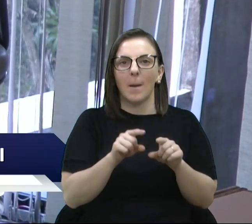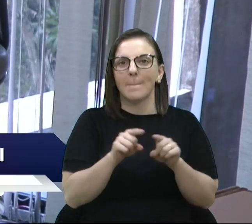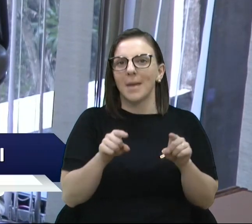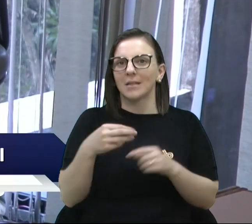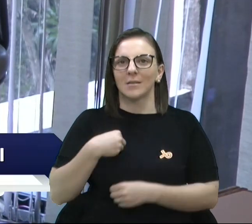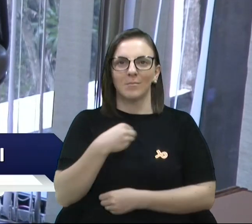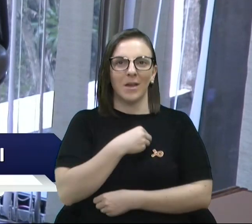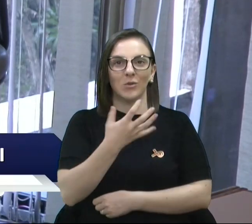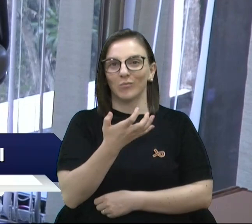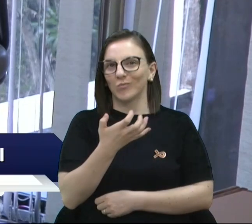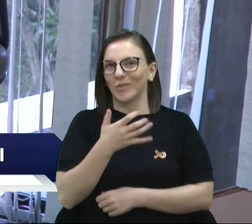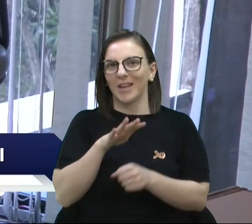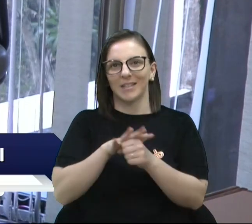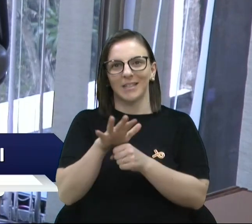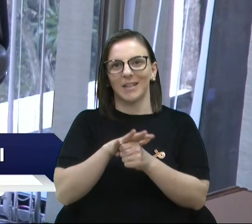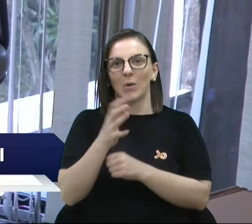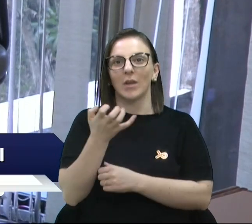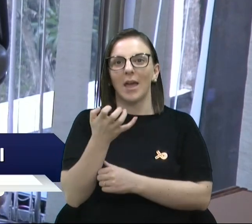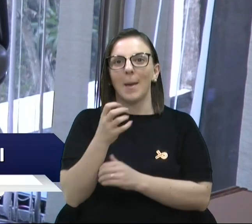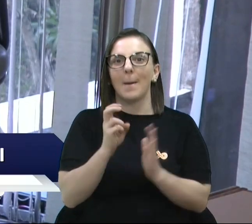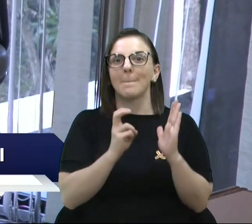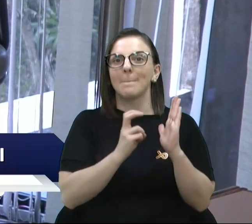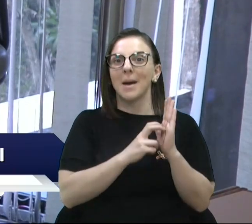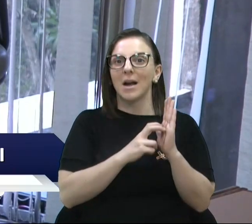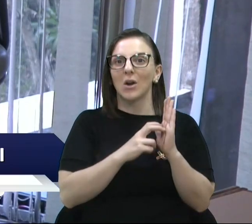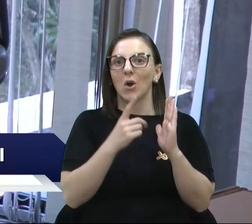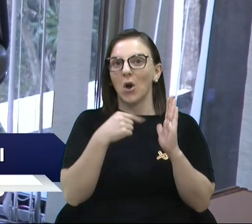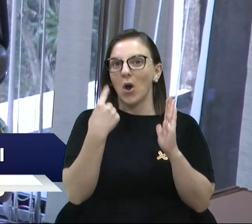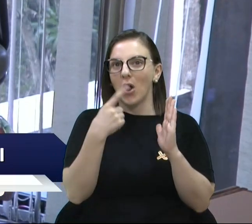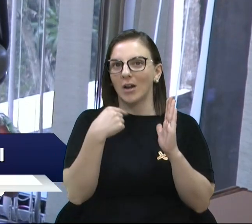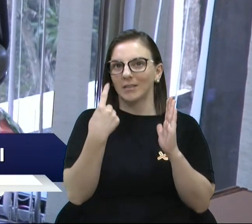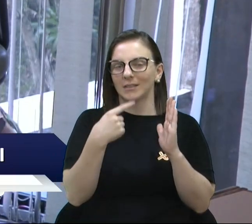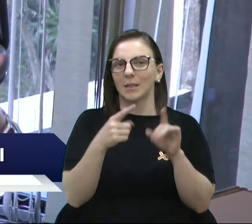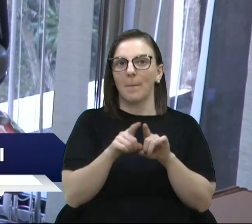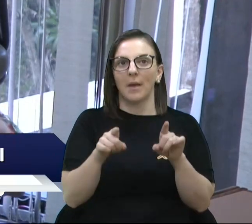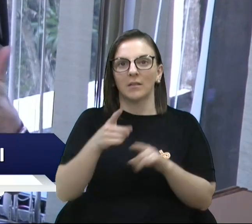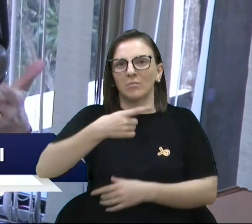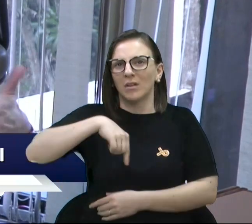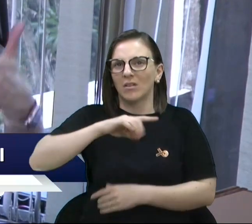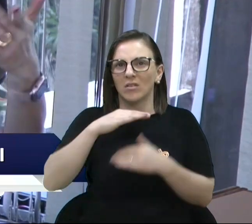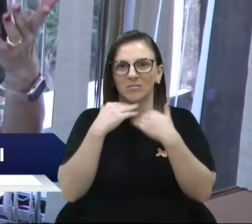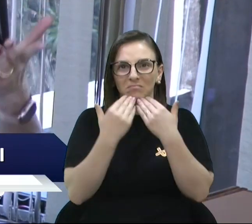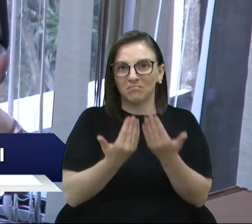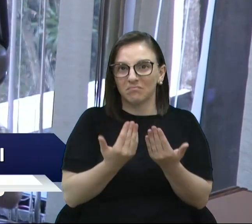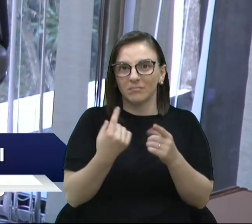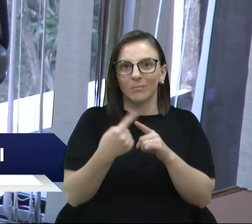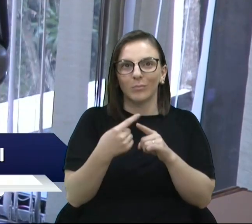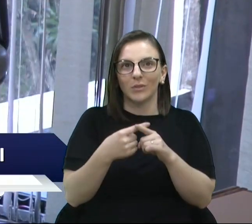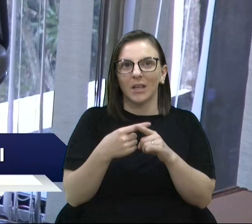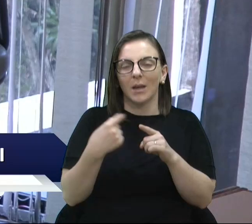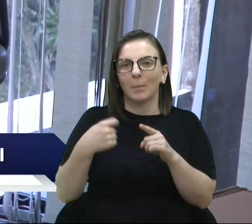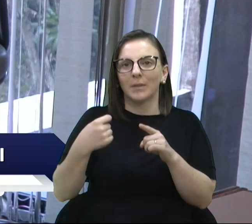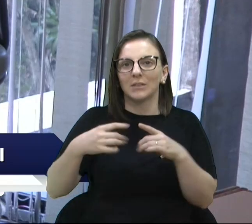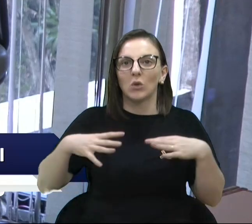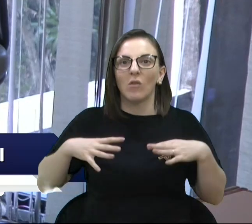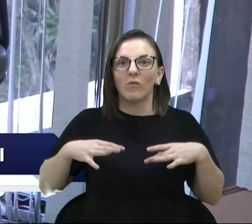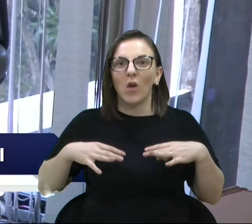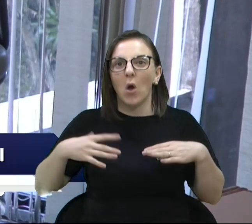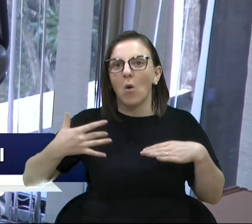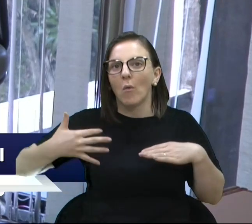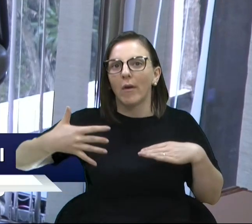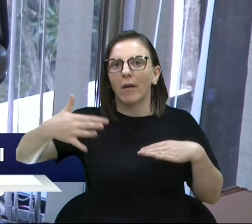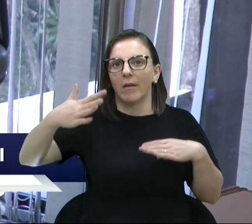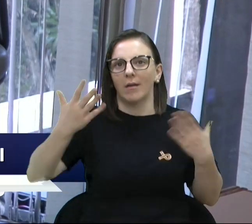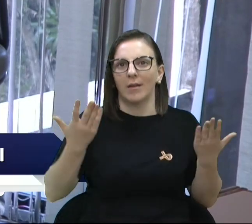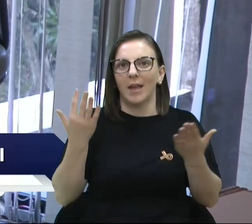não querem hora extra, eles querem banco de horas, mas banco de horas também para a gente não é interessante, porque eu vou ter que dar essa folga para esse médico e ele